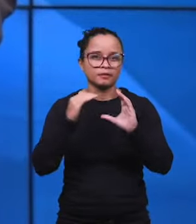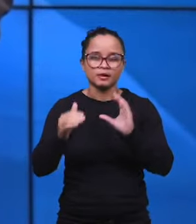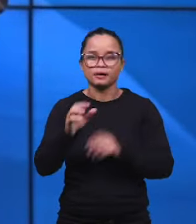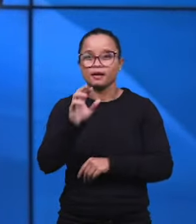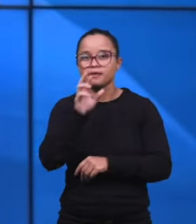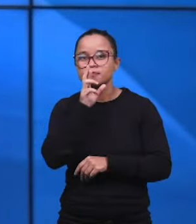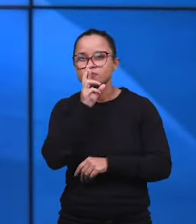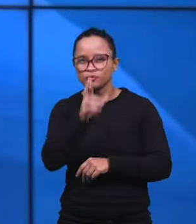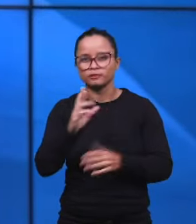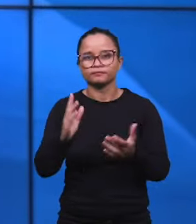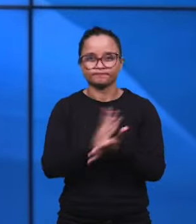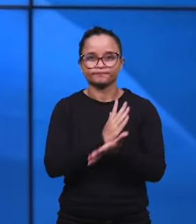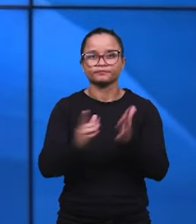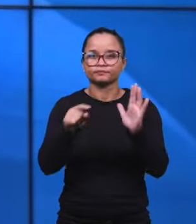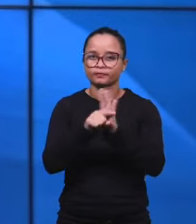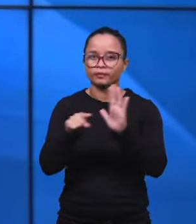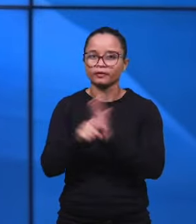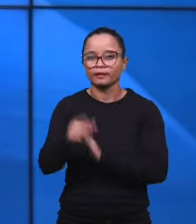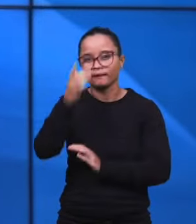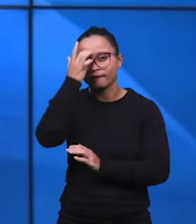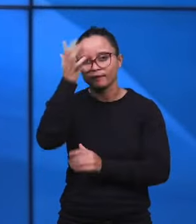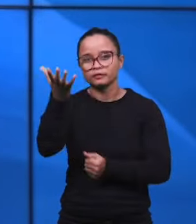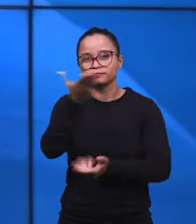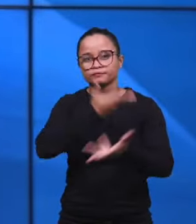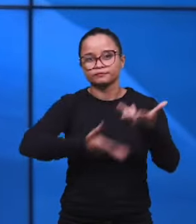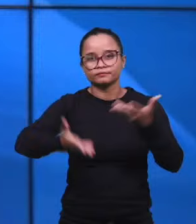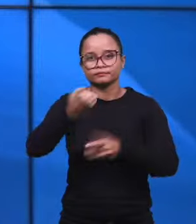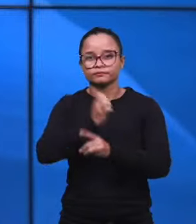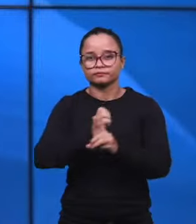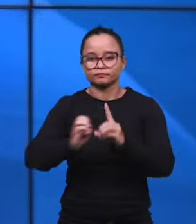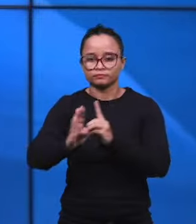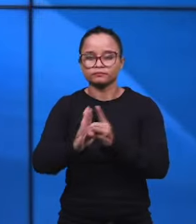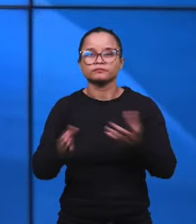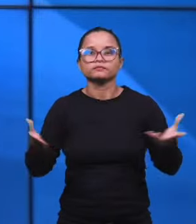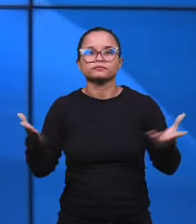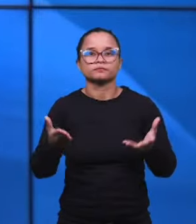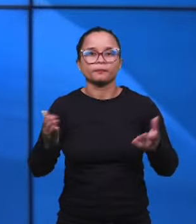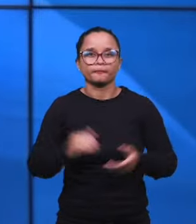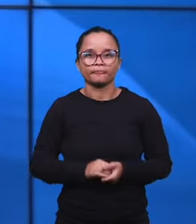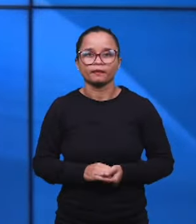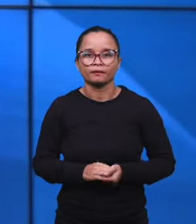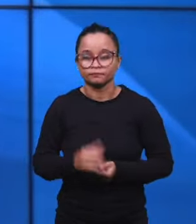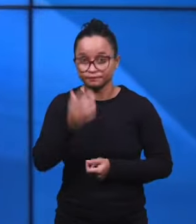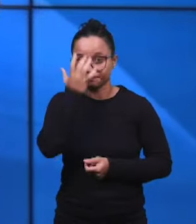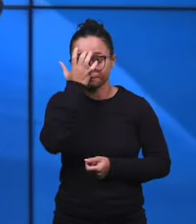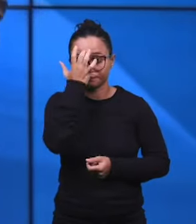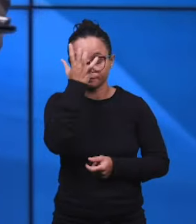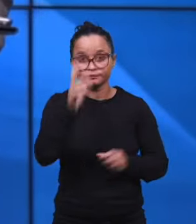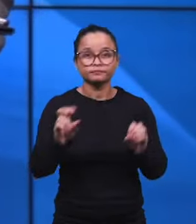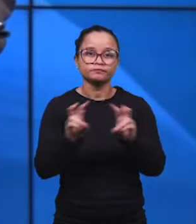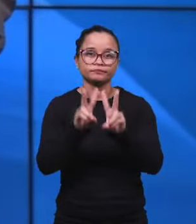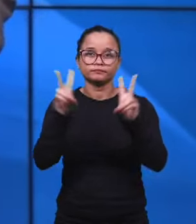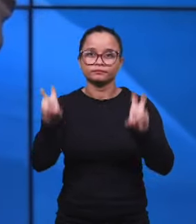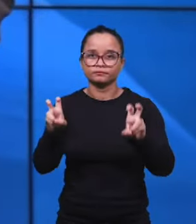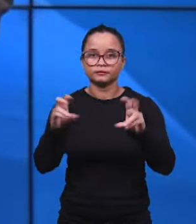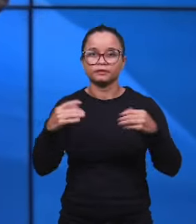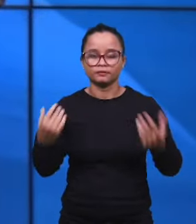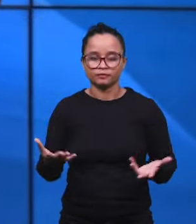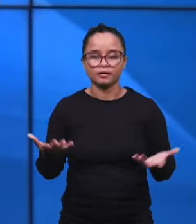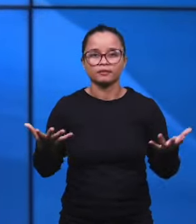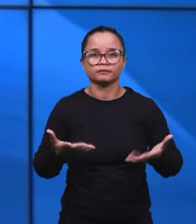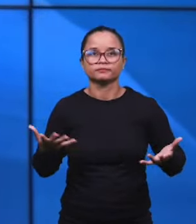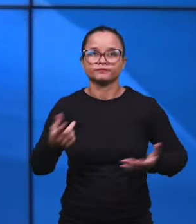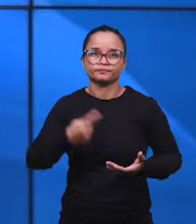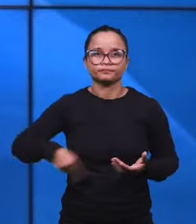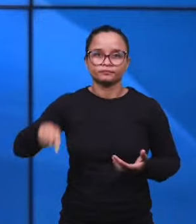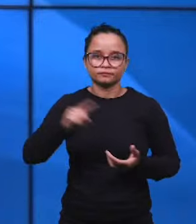para facilitar aos irmãos que estão participando da Escola Bíblica de hoje, facilitar já alguma coisa do assunto, né? Então nós vamos